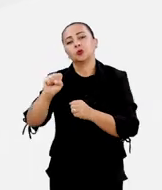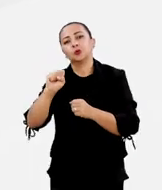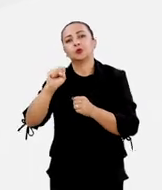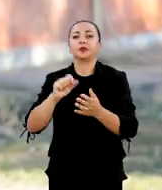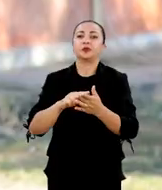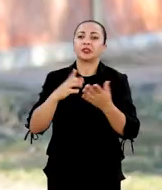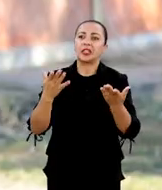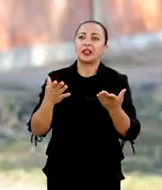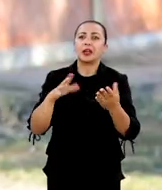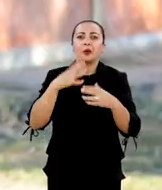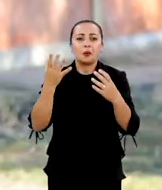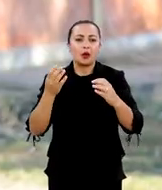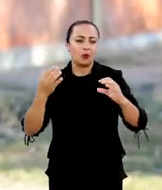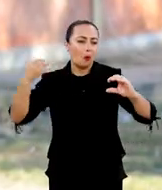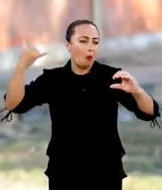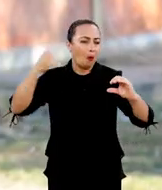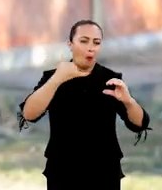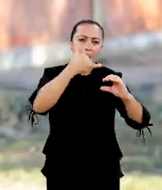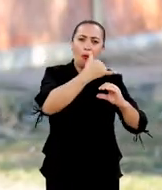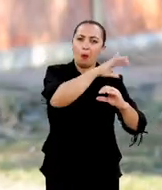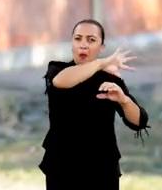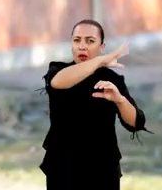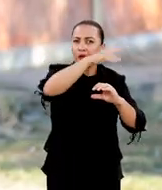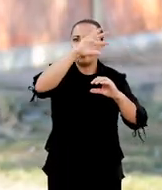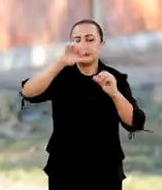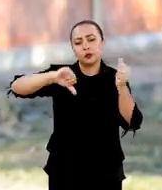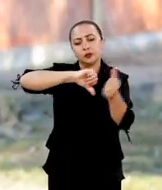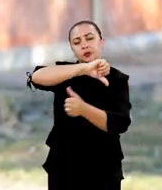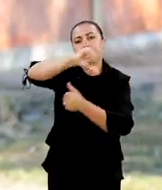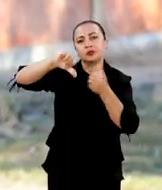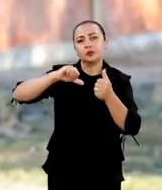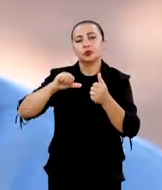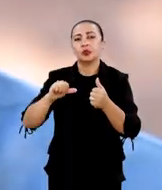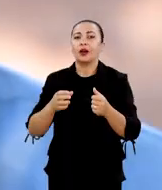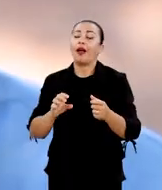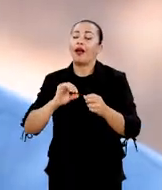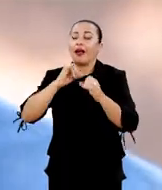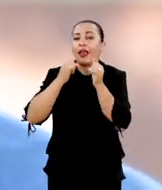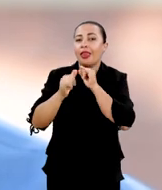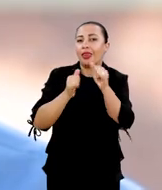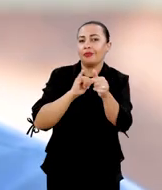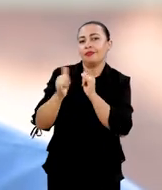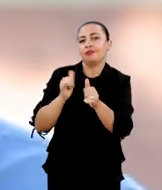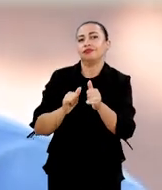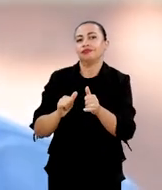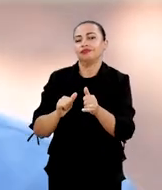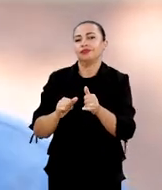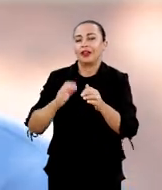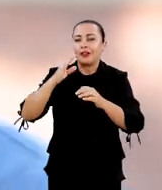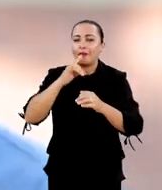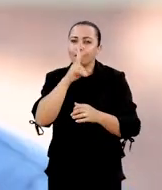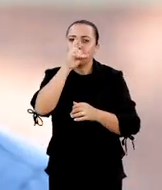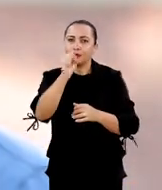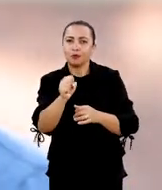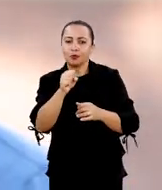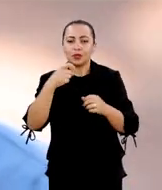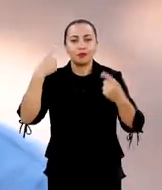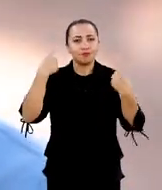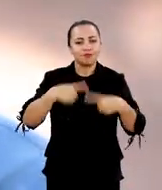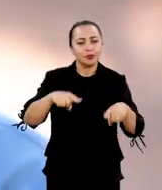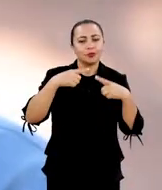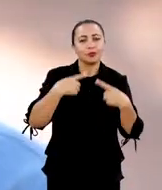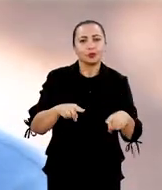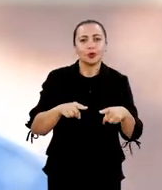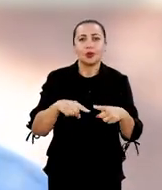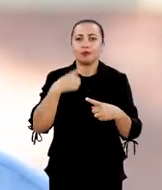íons. E, ao interferir, ele muda a densidade eletrônica. E essa mudança de densidade eletrônica